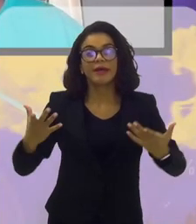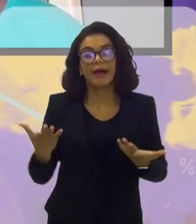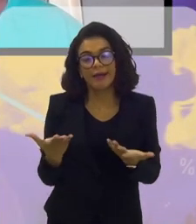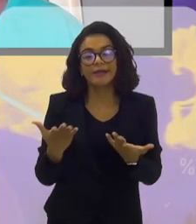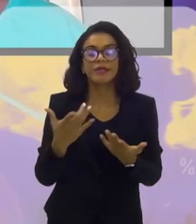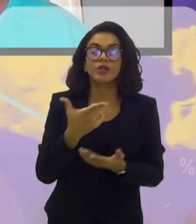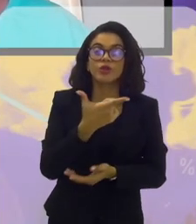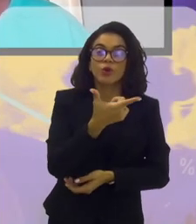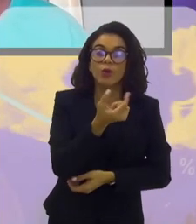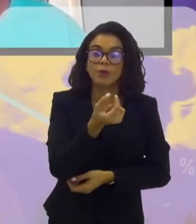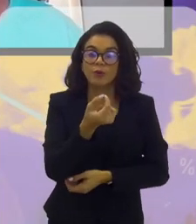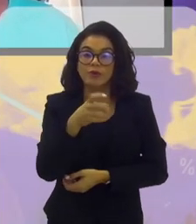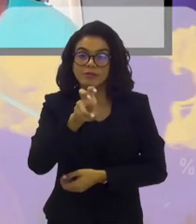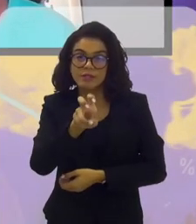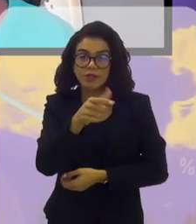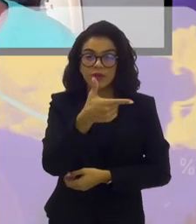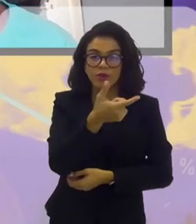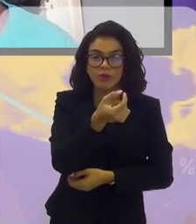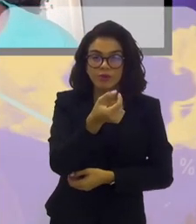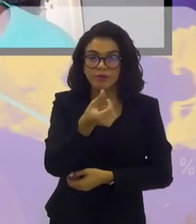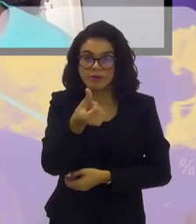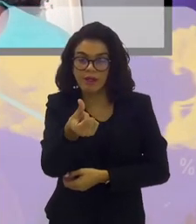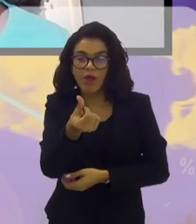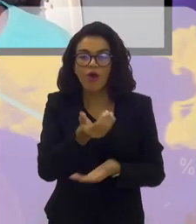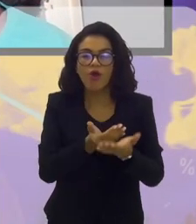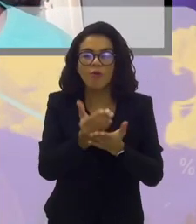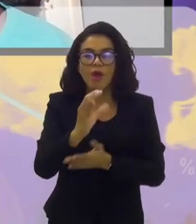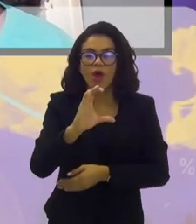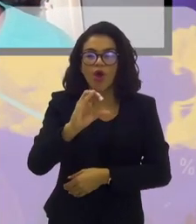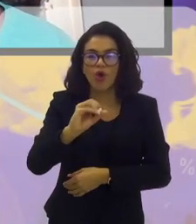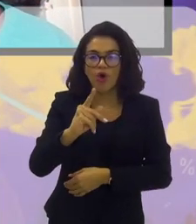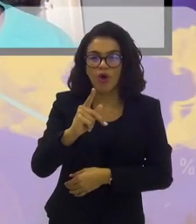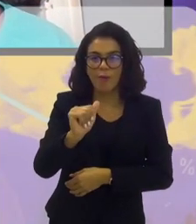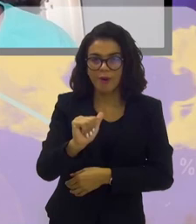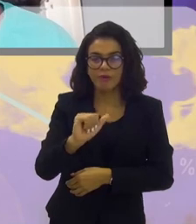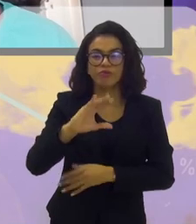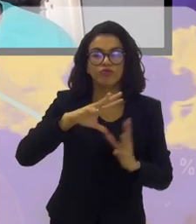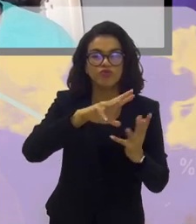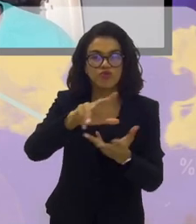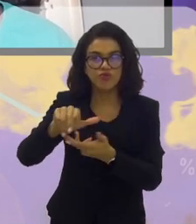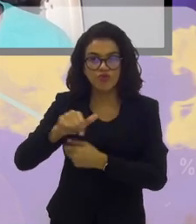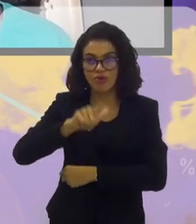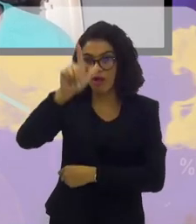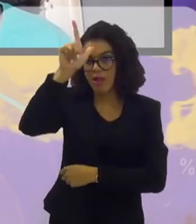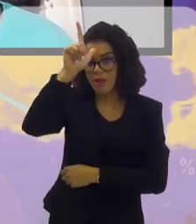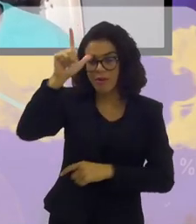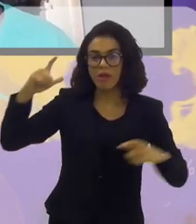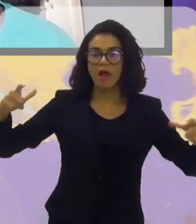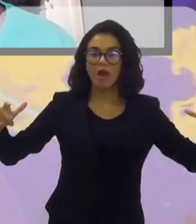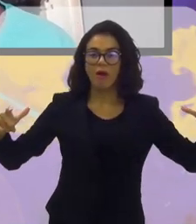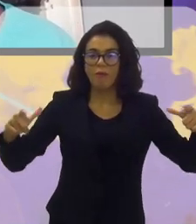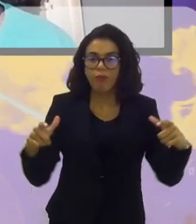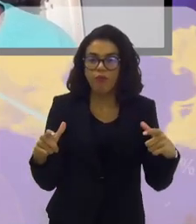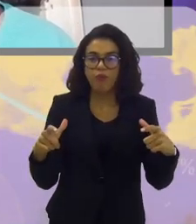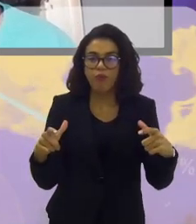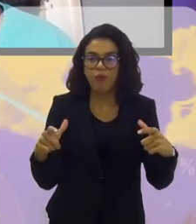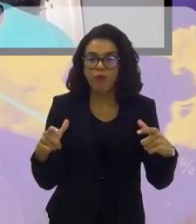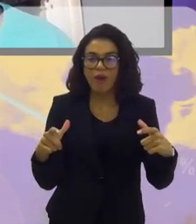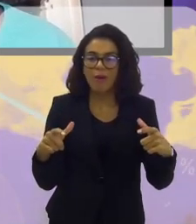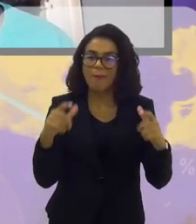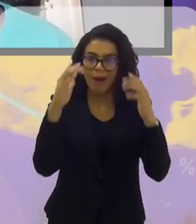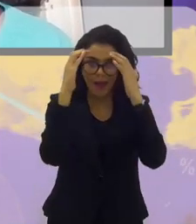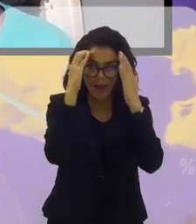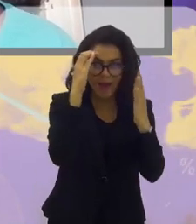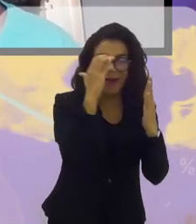Ali na fase 2005, 2006, quando entra ali a Copa do Mundo da Alemanha, os gramados diminuem de tamanho para os jogos